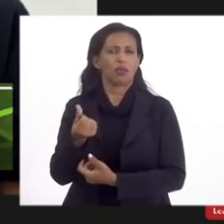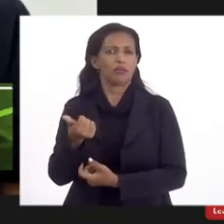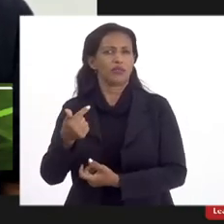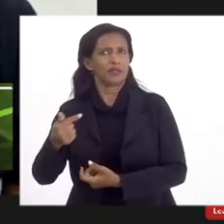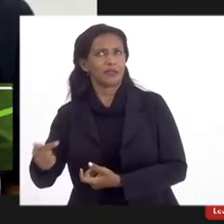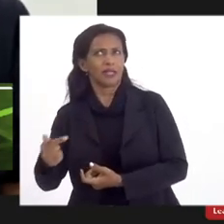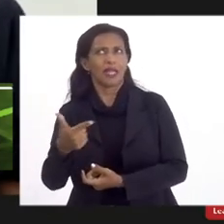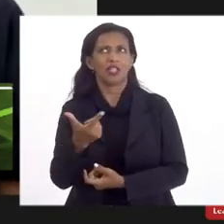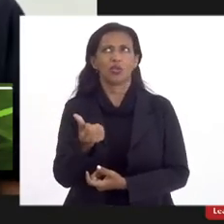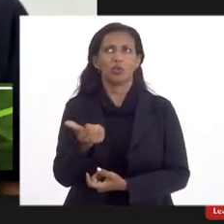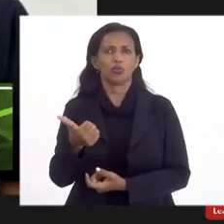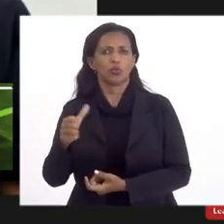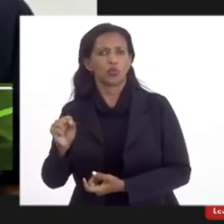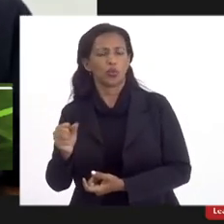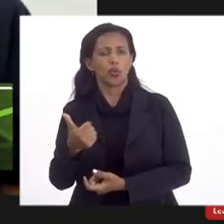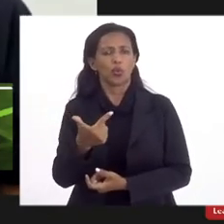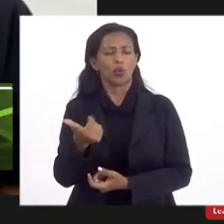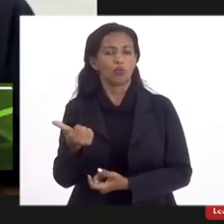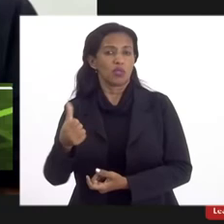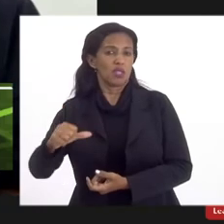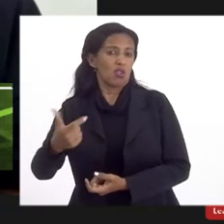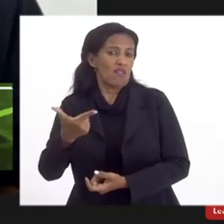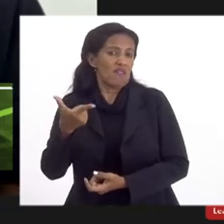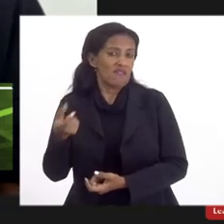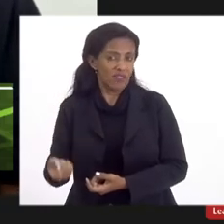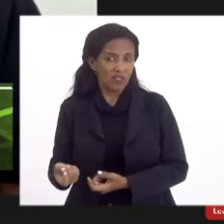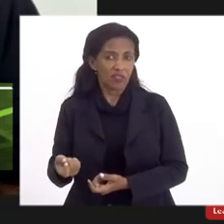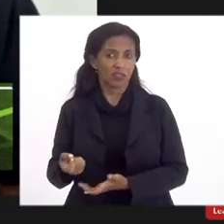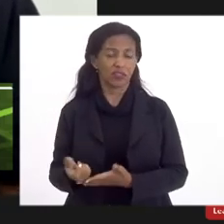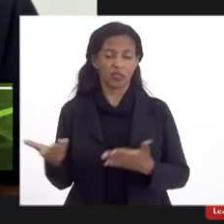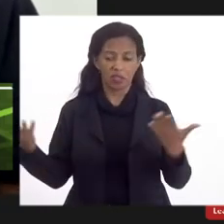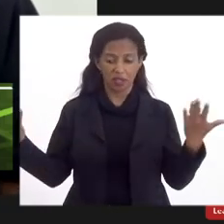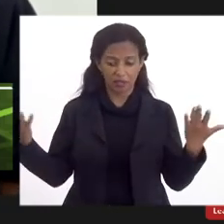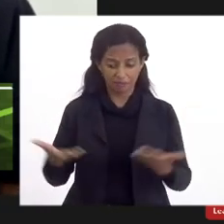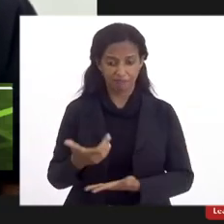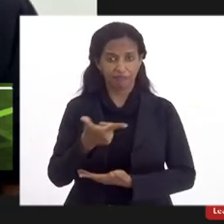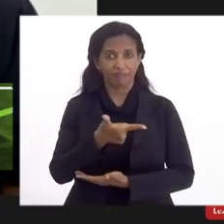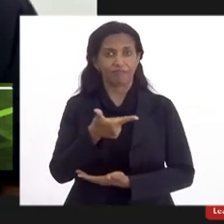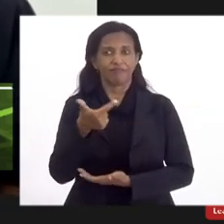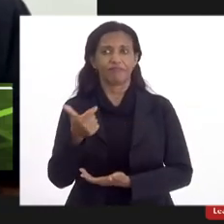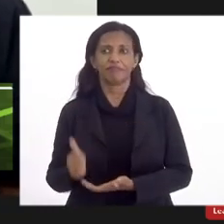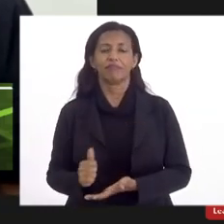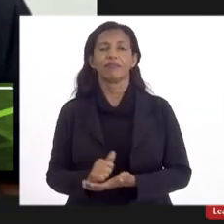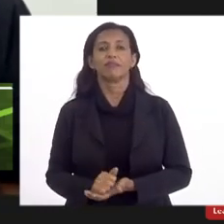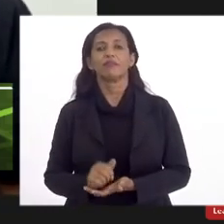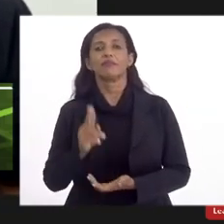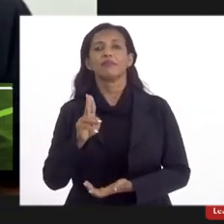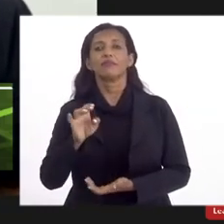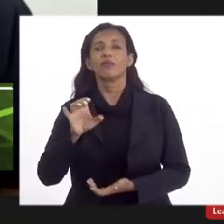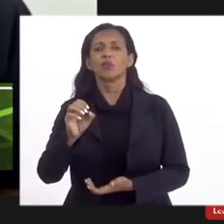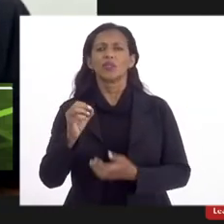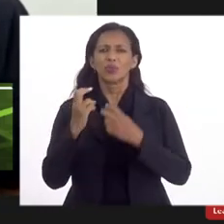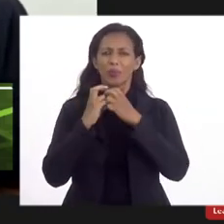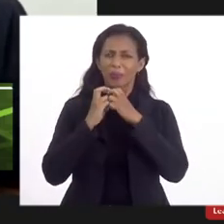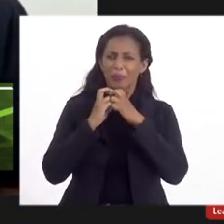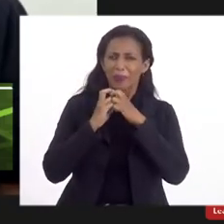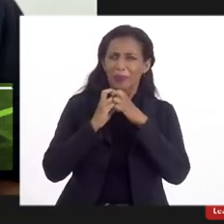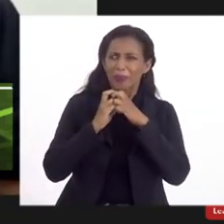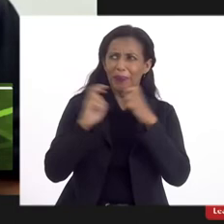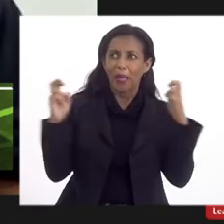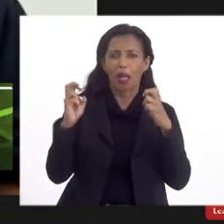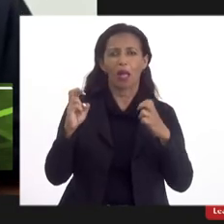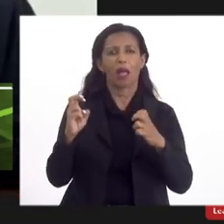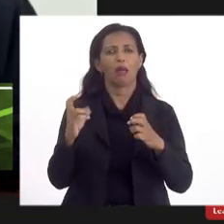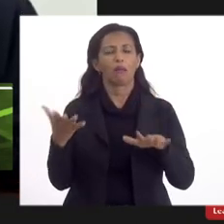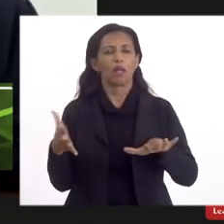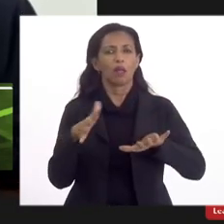2018 2019 20 e agora em 21 a UESO clama pela